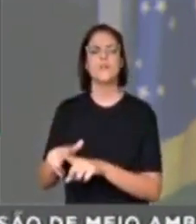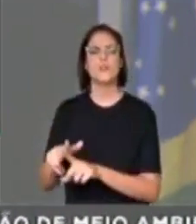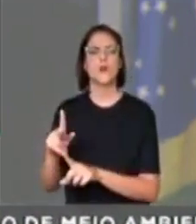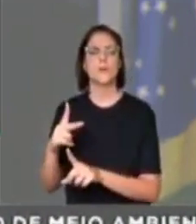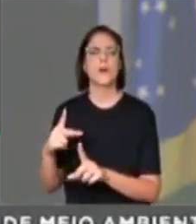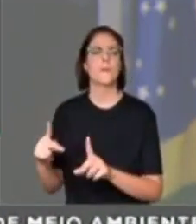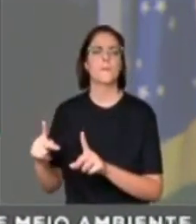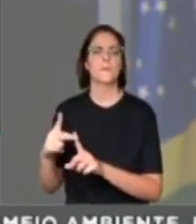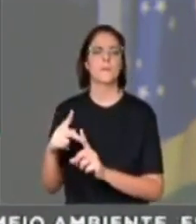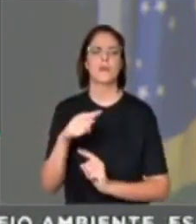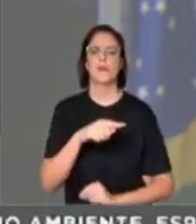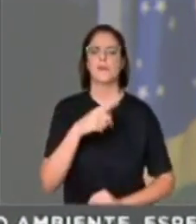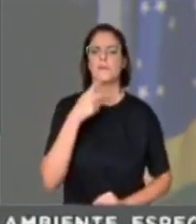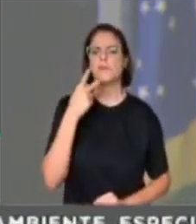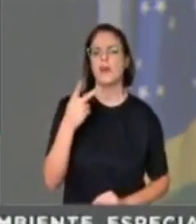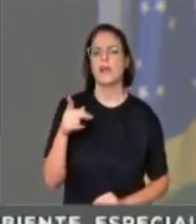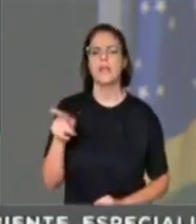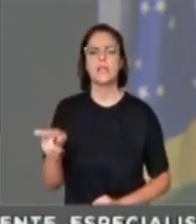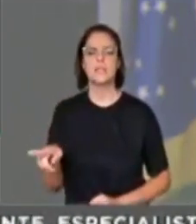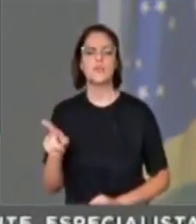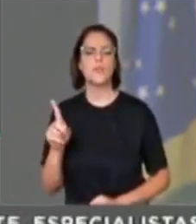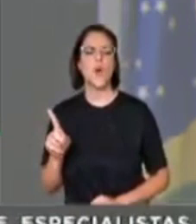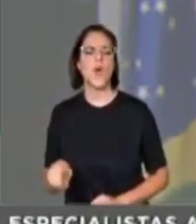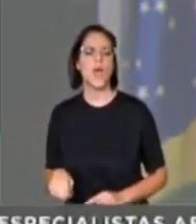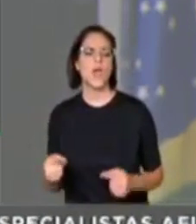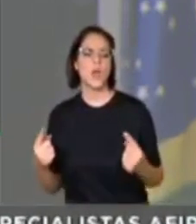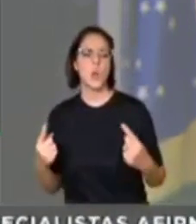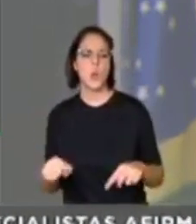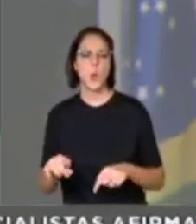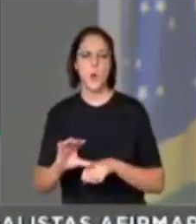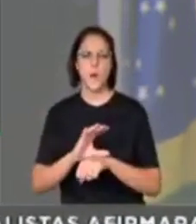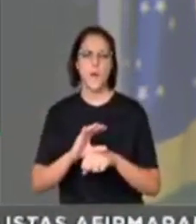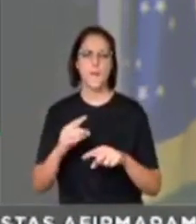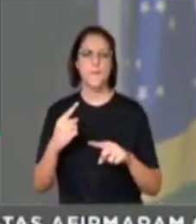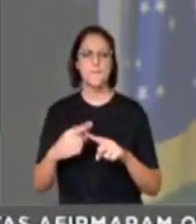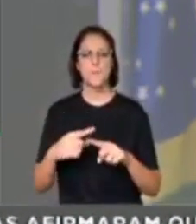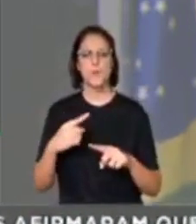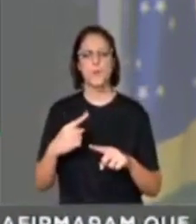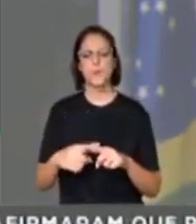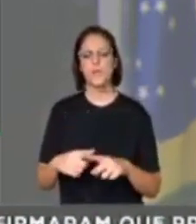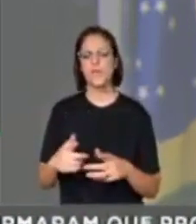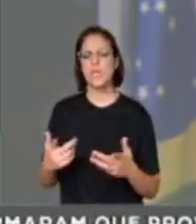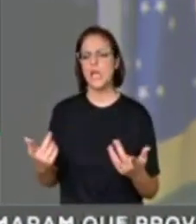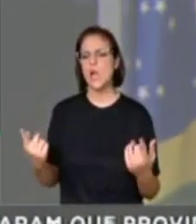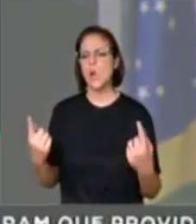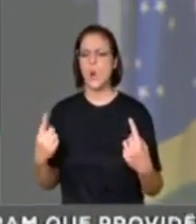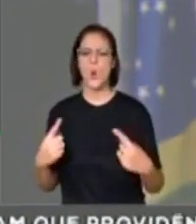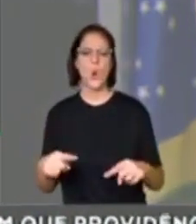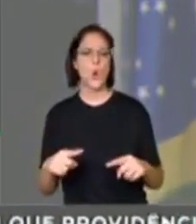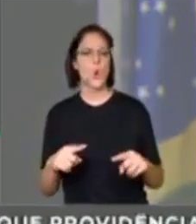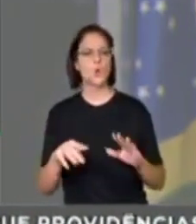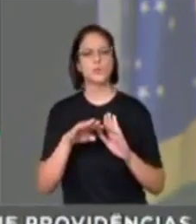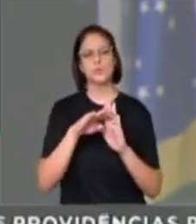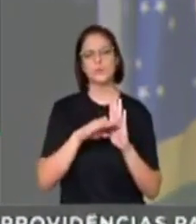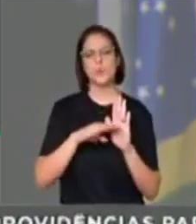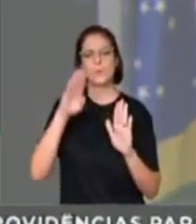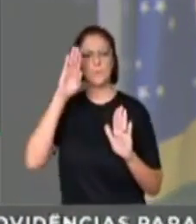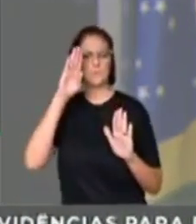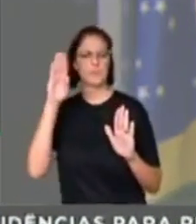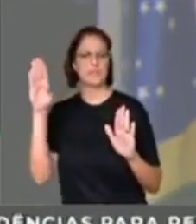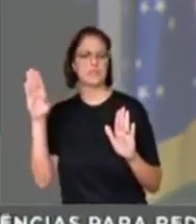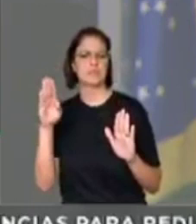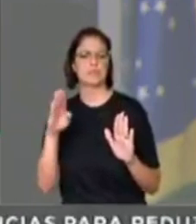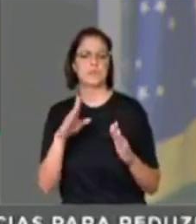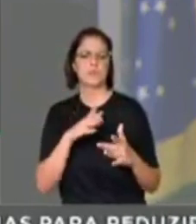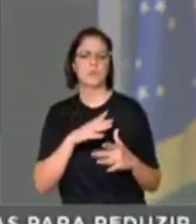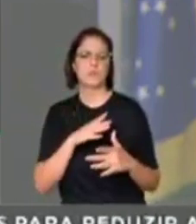reforma é inconstitucional porque viola o princípio da solidariedade. O que espanta,